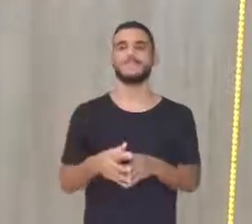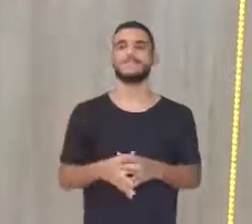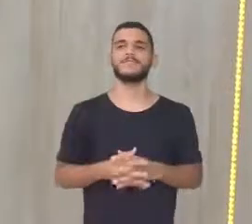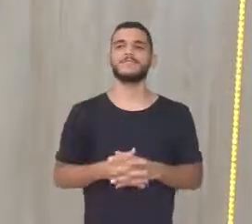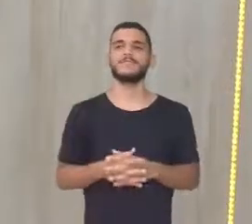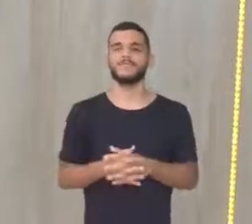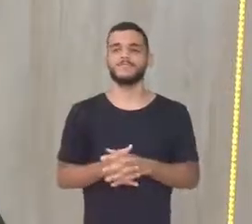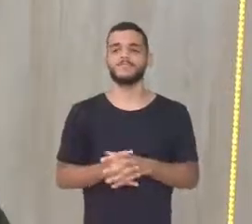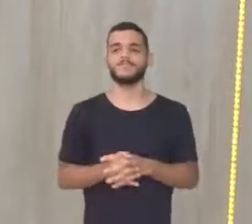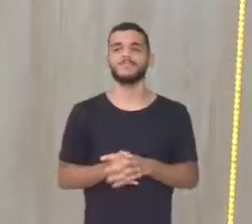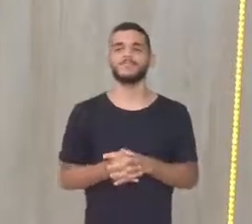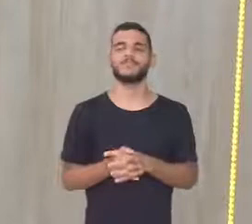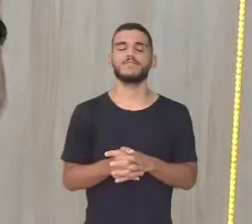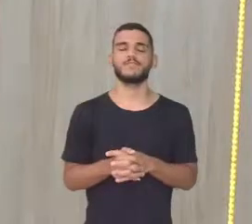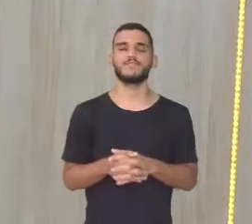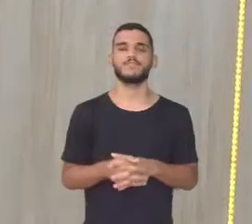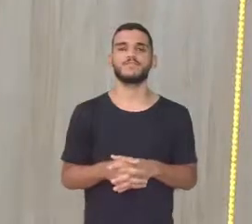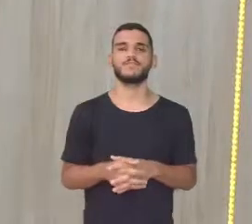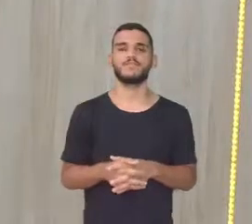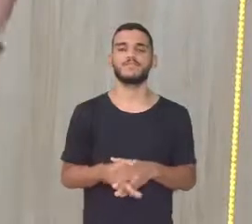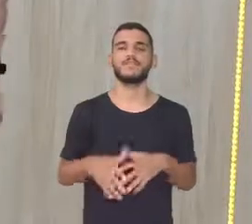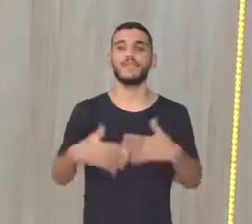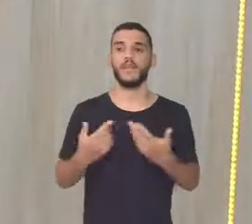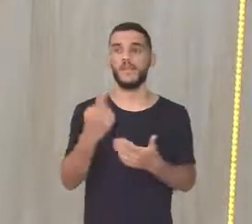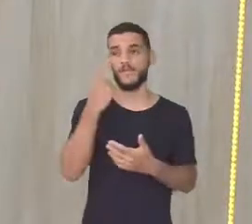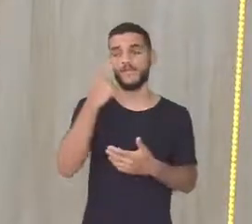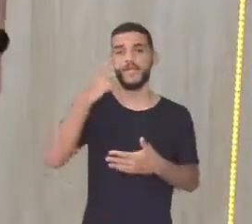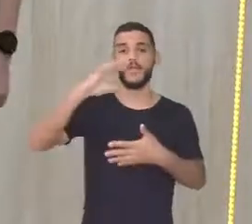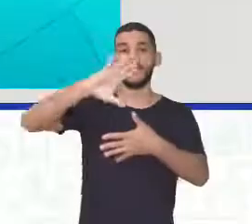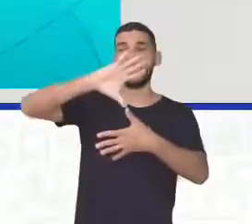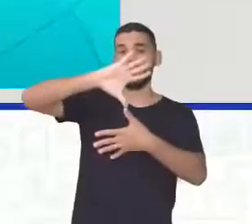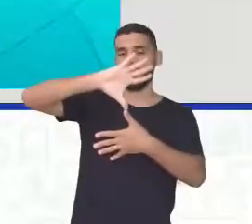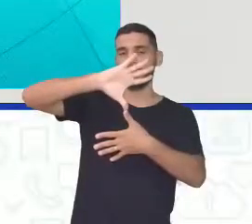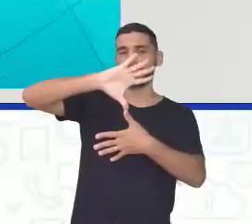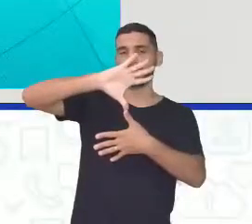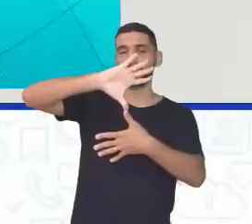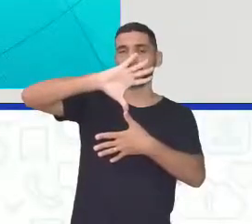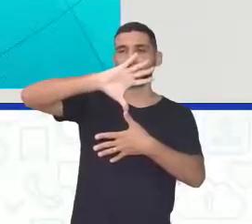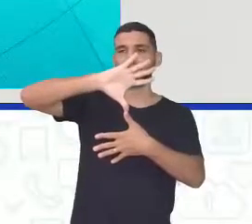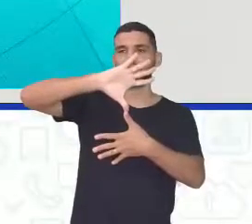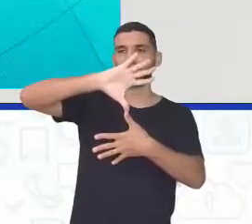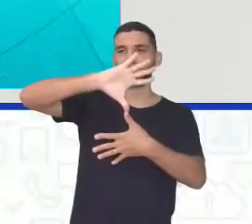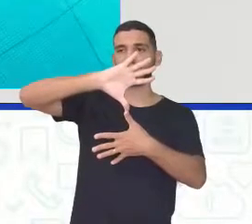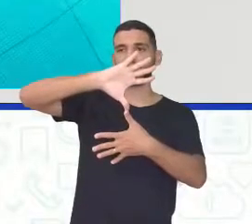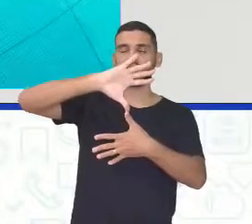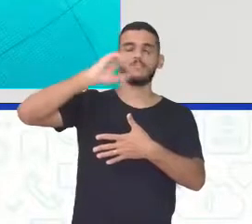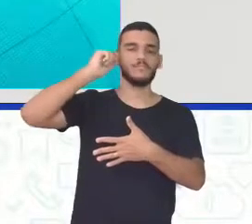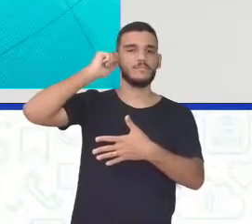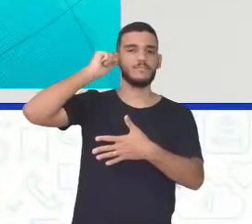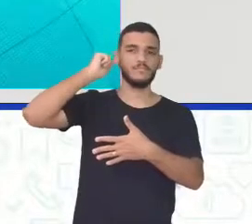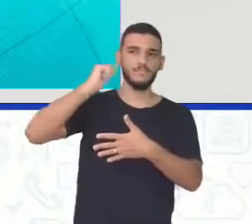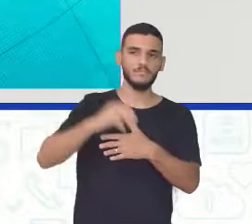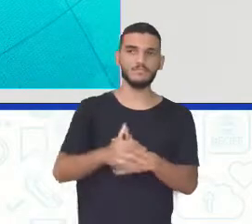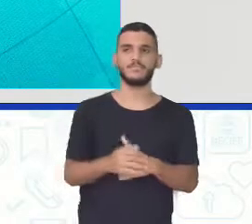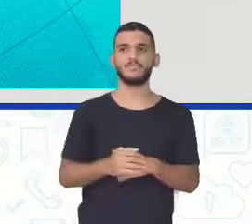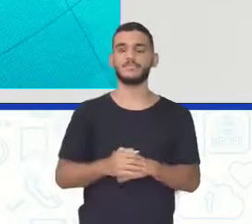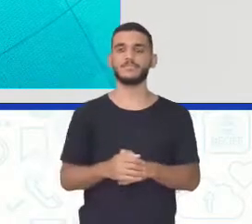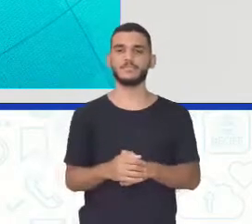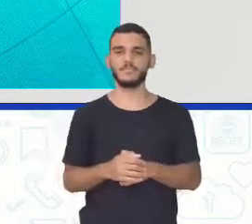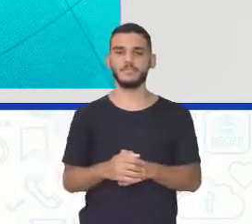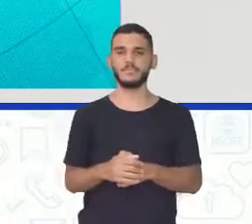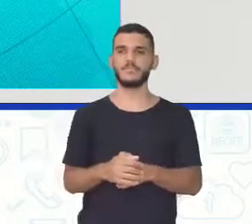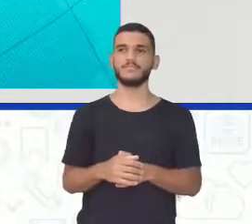ainda é geografia História E aí ó Vê nesse mapinha aí Tela cheia por favor Ó Veja aí No centro Onde tem aí ó